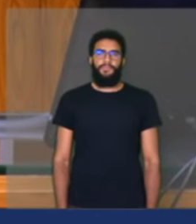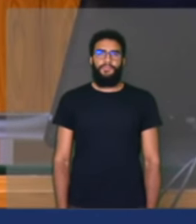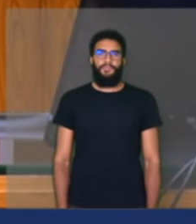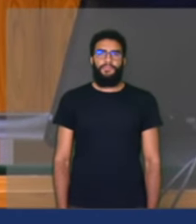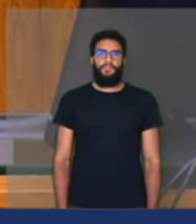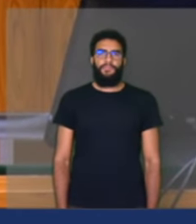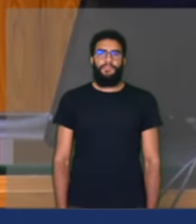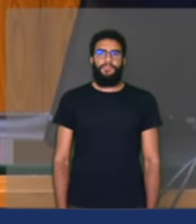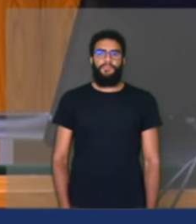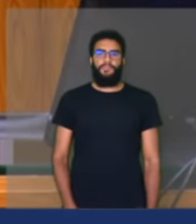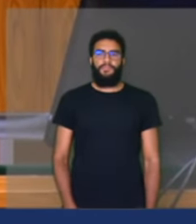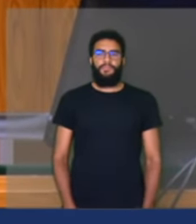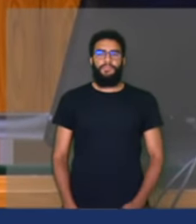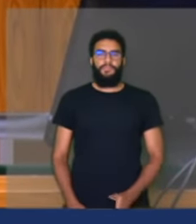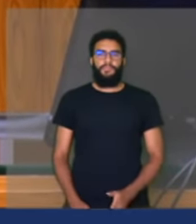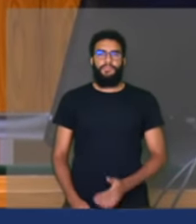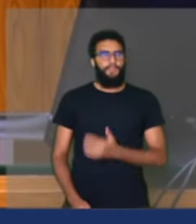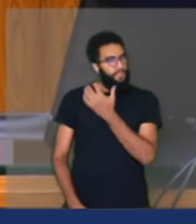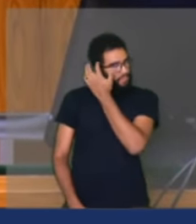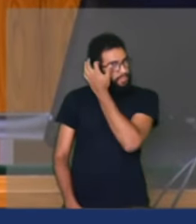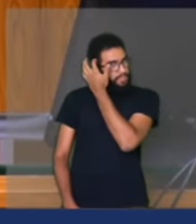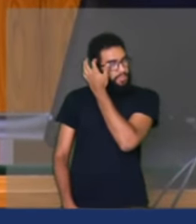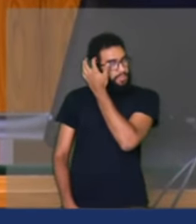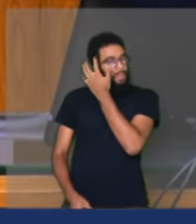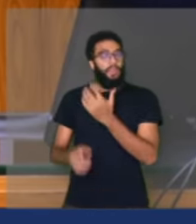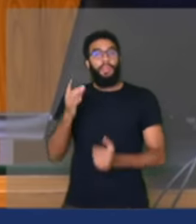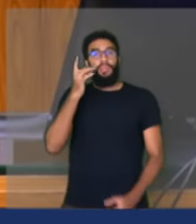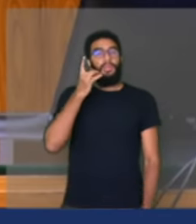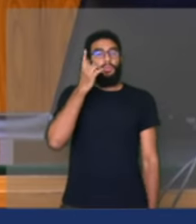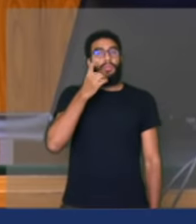Deputado, o senhor precisa abrir o seu microfone.